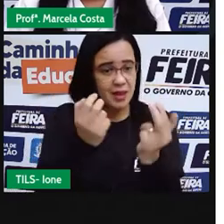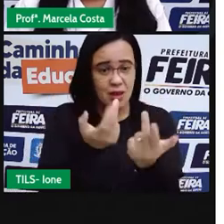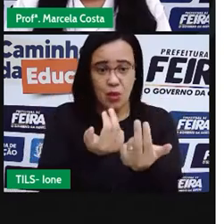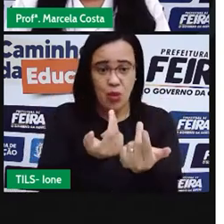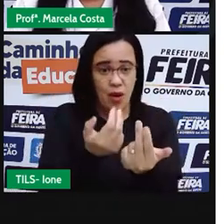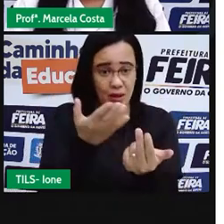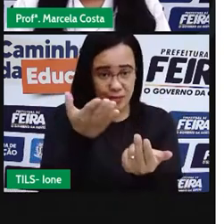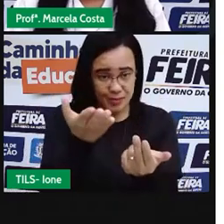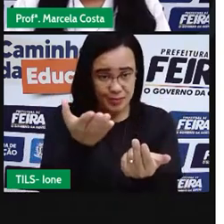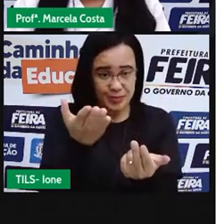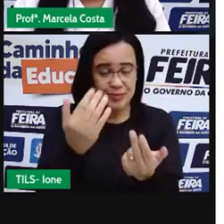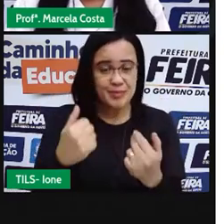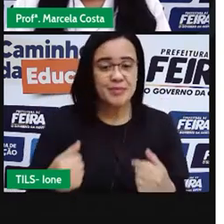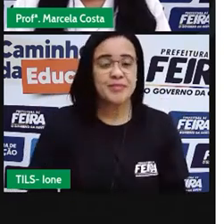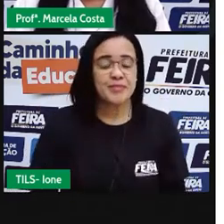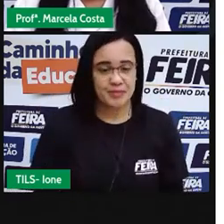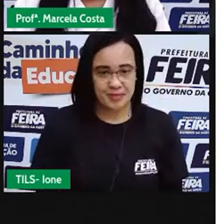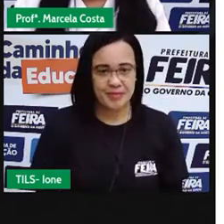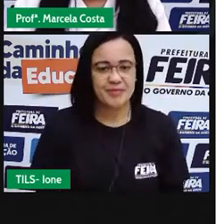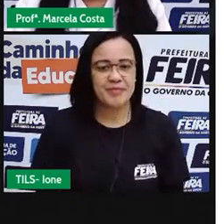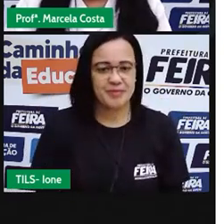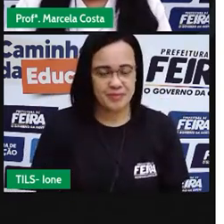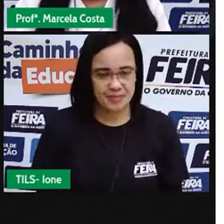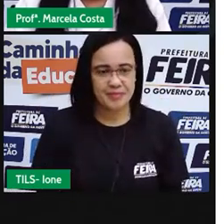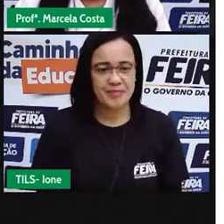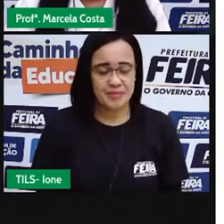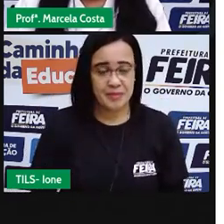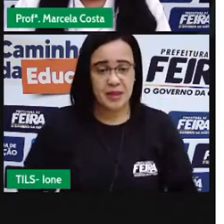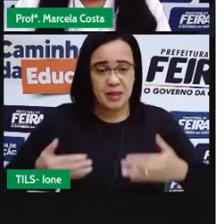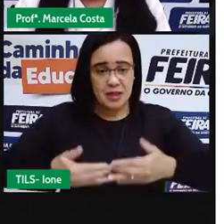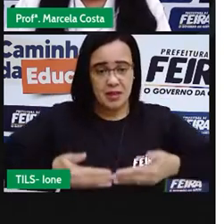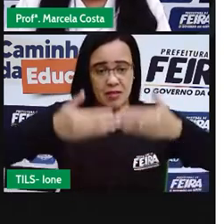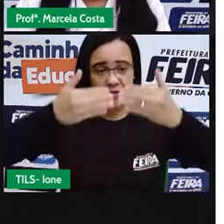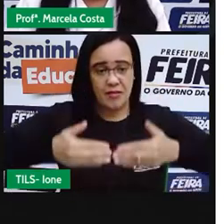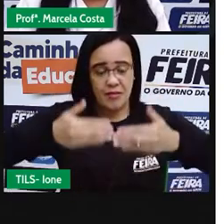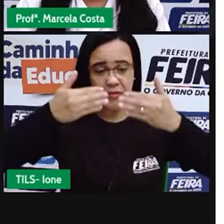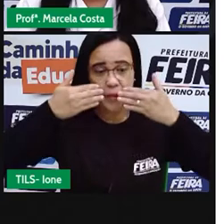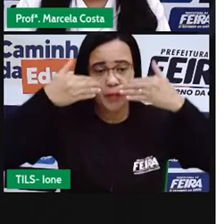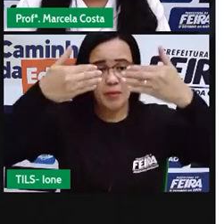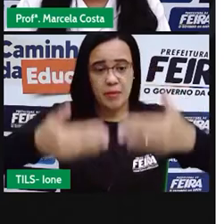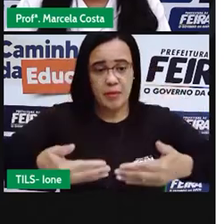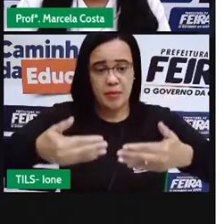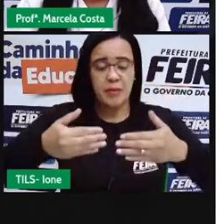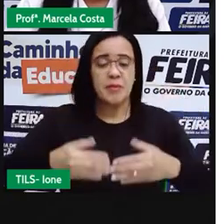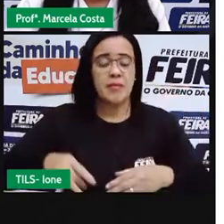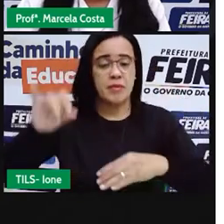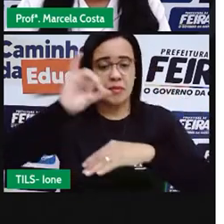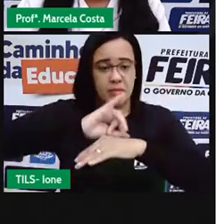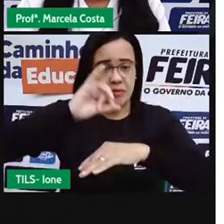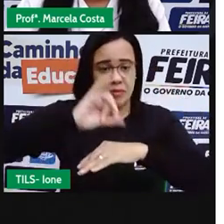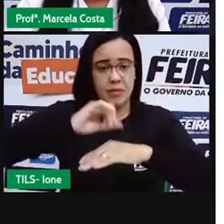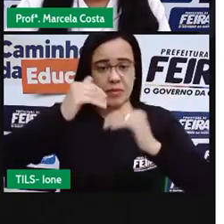um triângulo aqui na fachada da igreja, na parte do telhado.